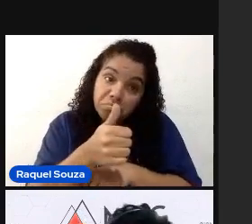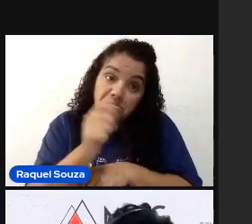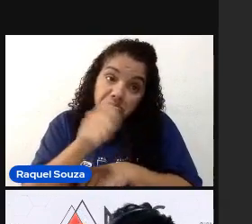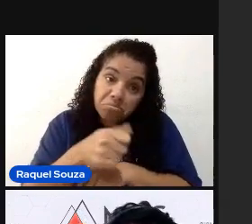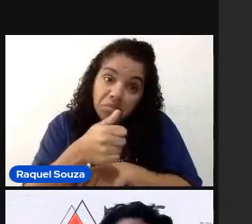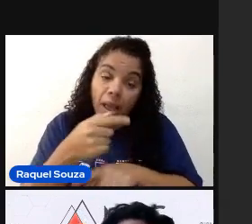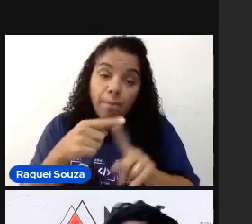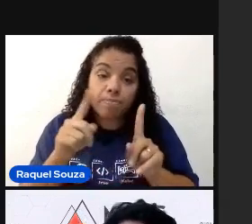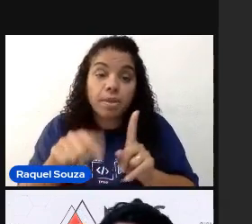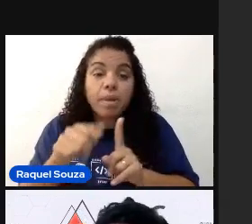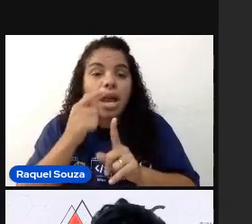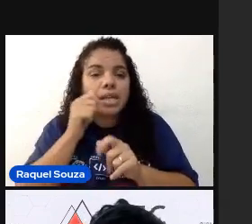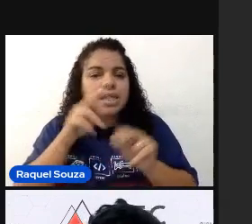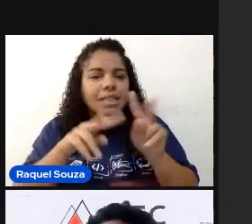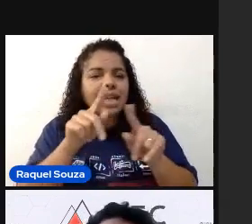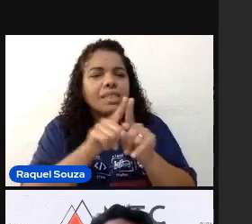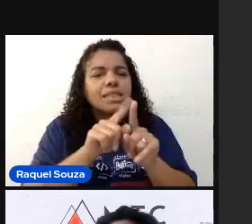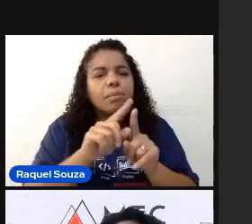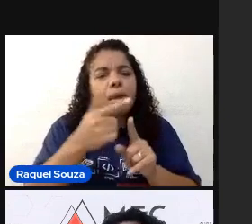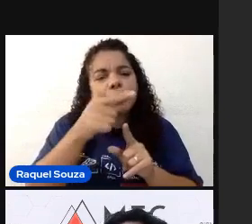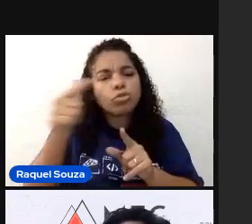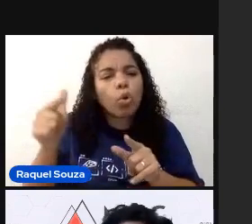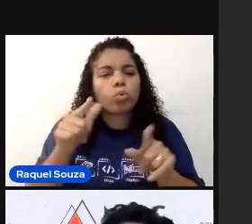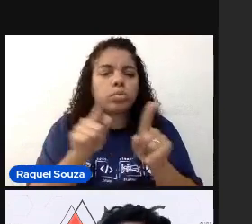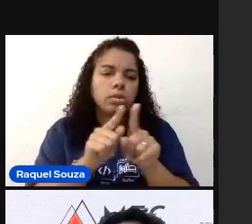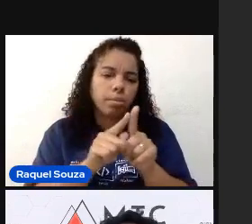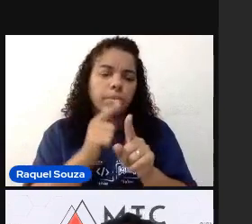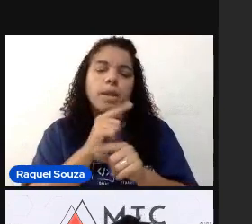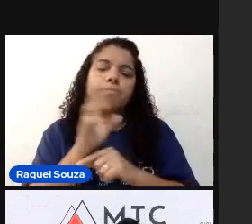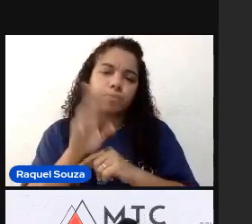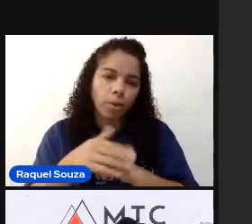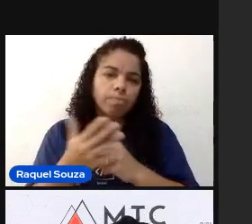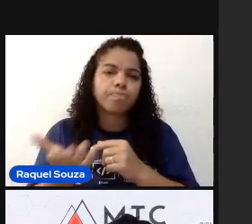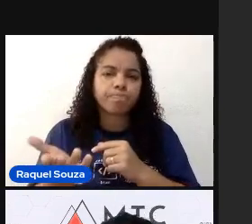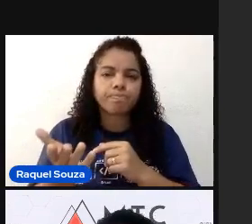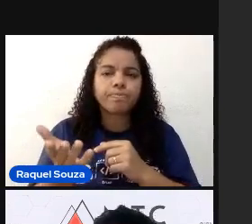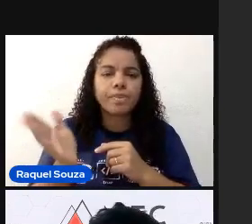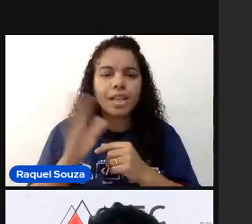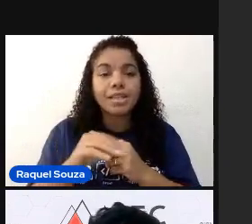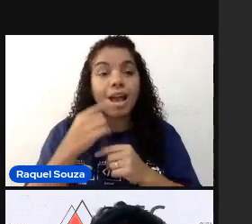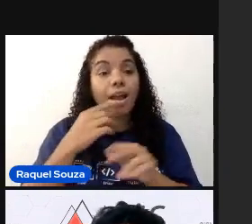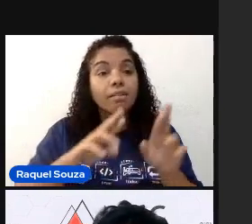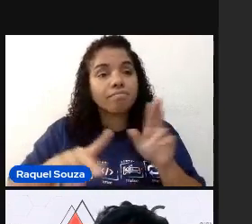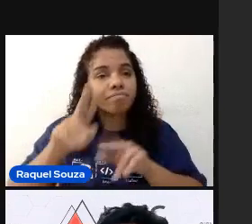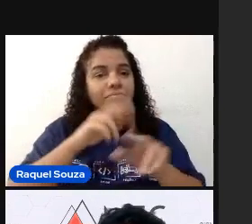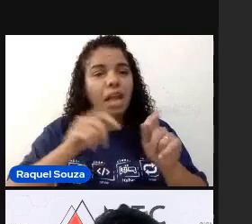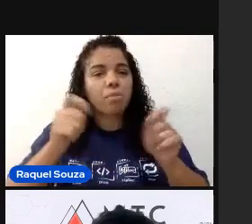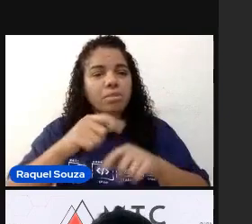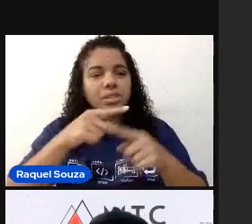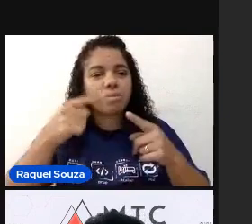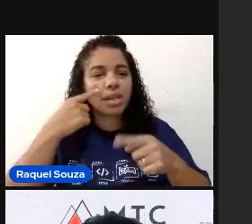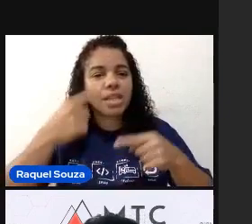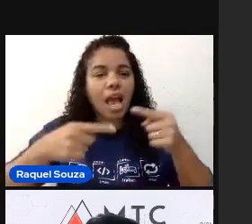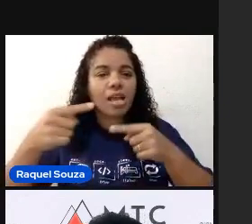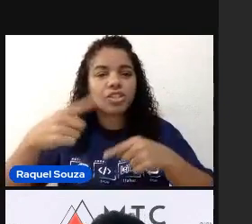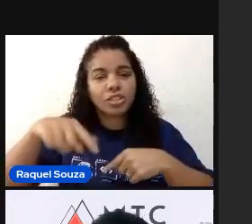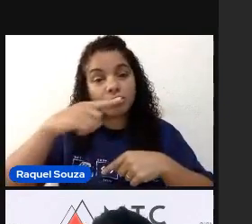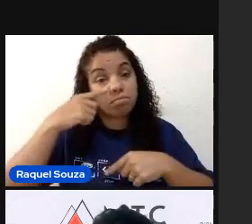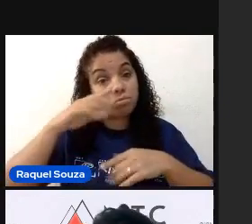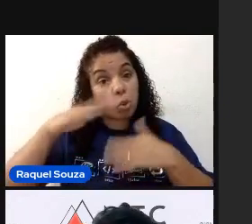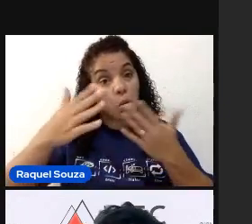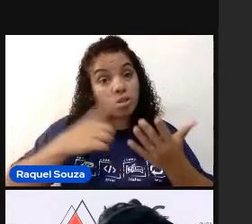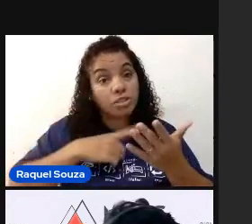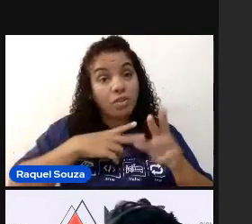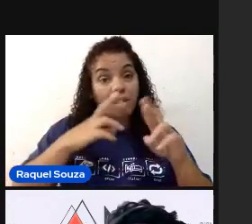analisem sempre as outras também. Então, traga várias possibilidades para a mesa quando você tiver uma